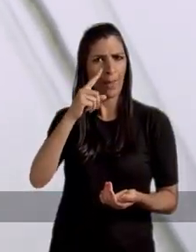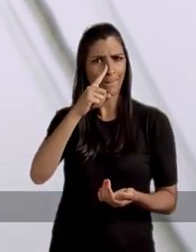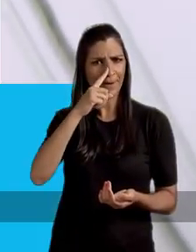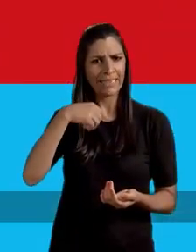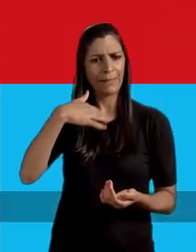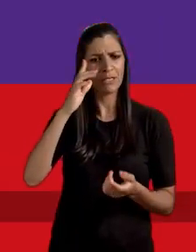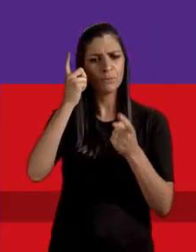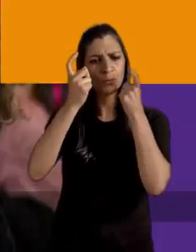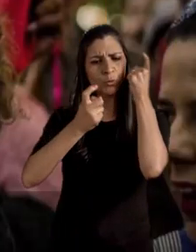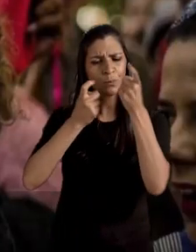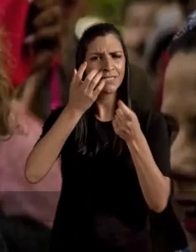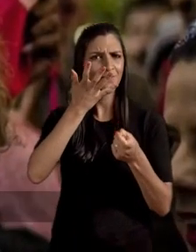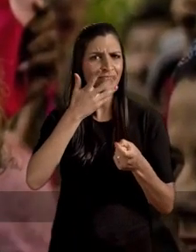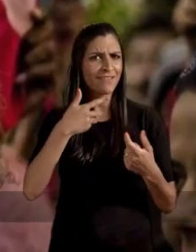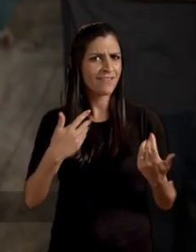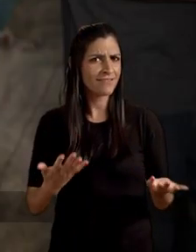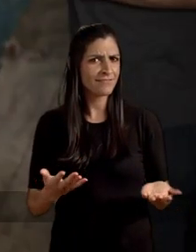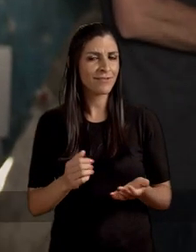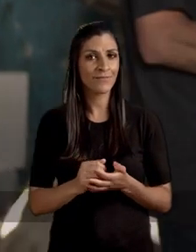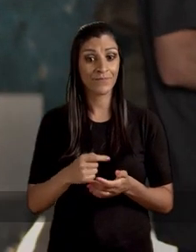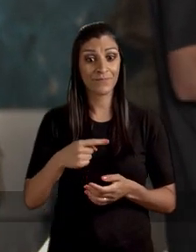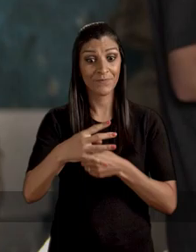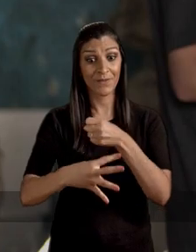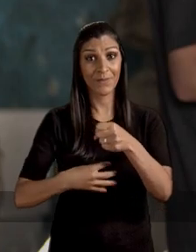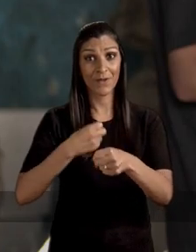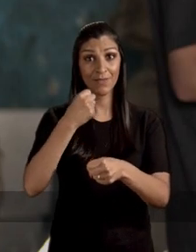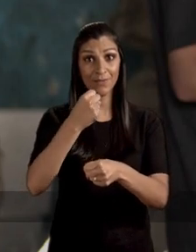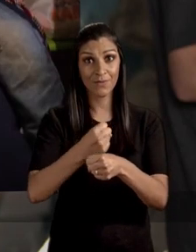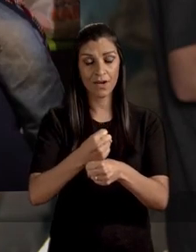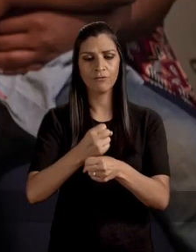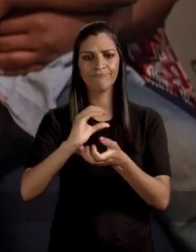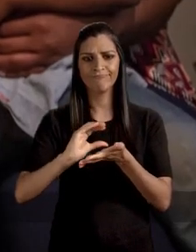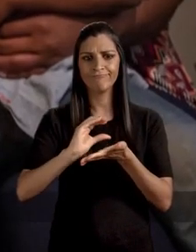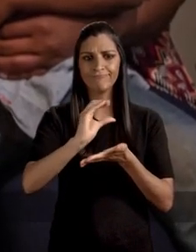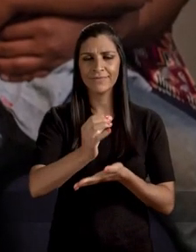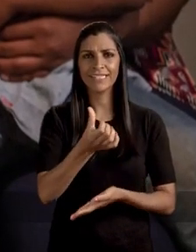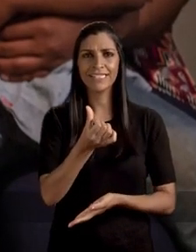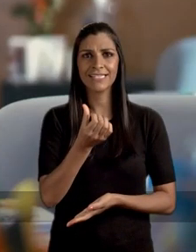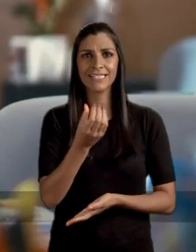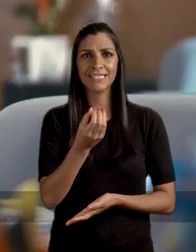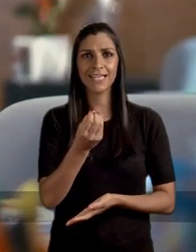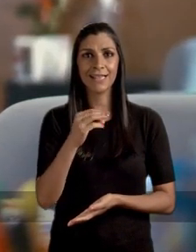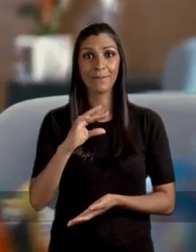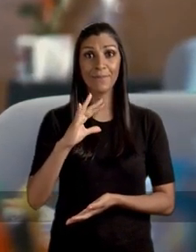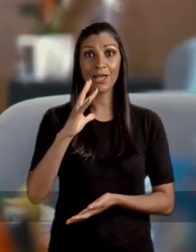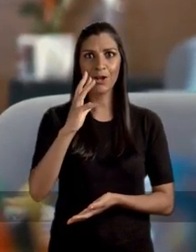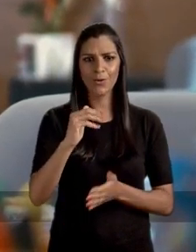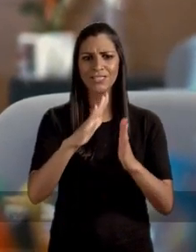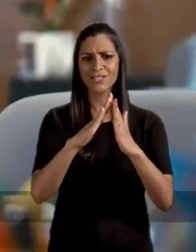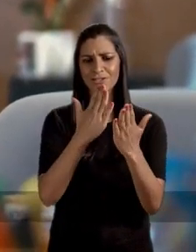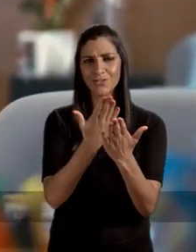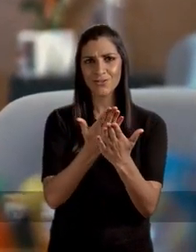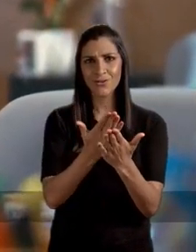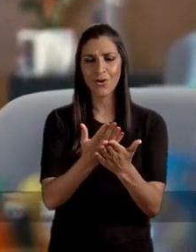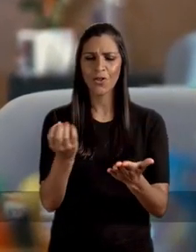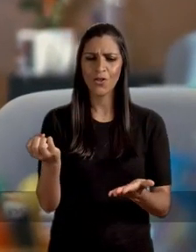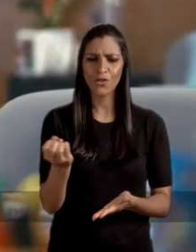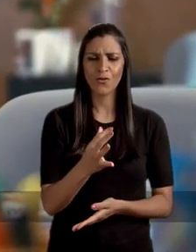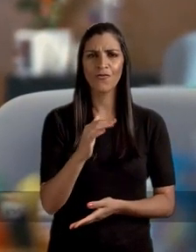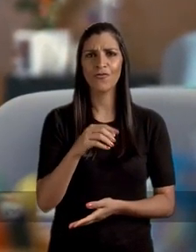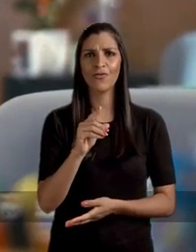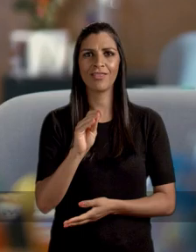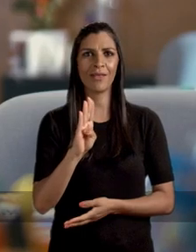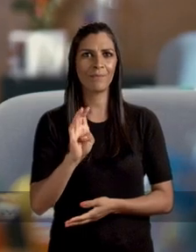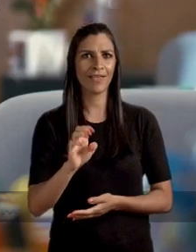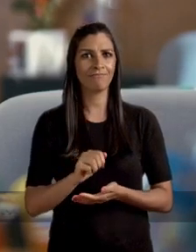não resolveram. Será que, por ser mãe, ela tem mais preocupação com as crianças? Nos próximos quatro anos, a gente vai poder investir